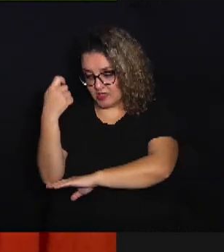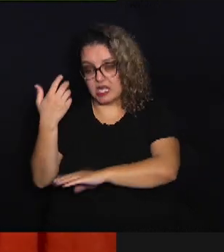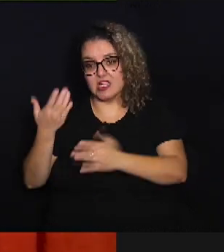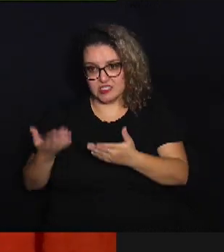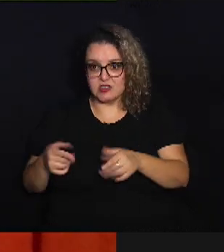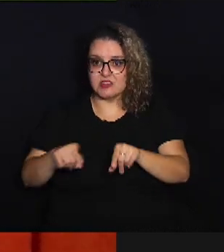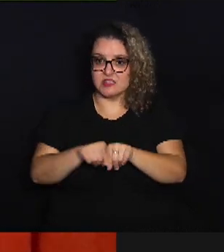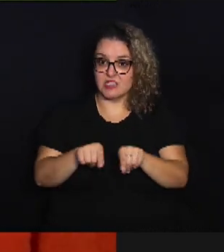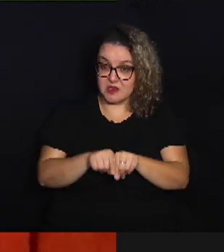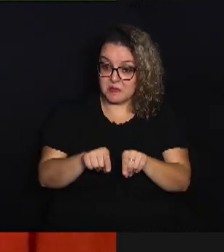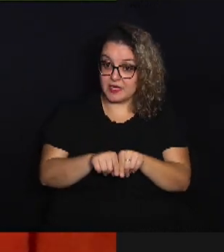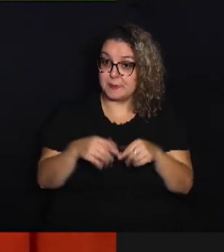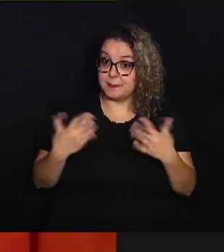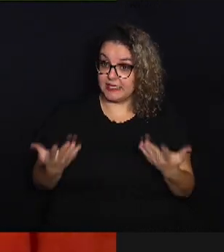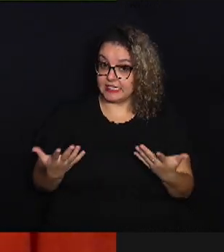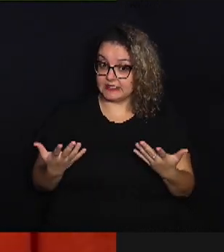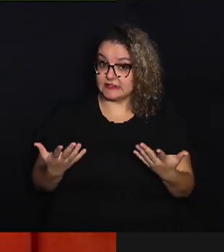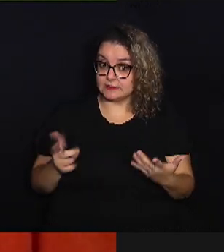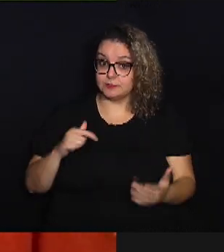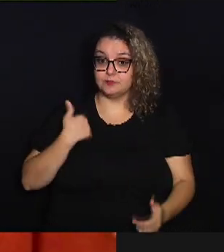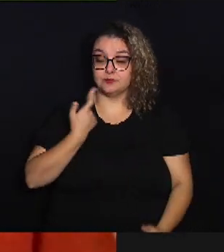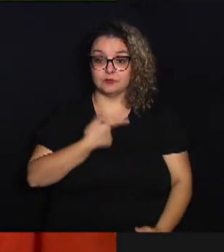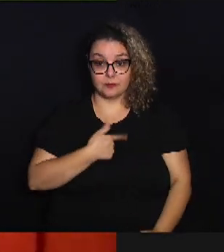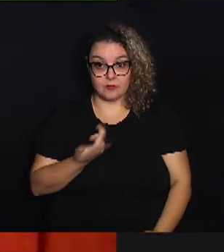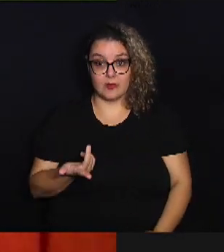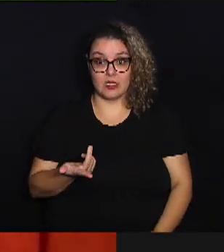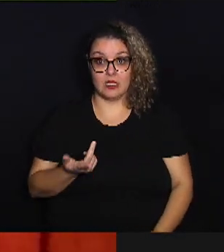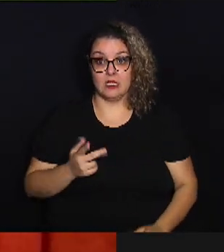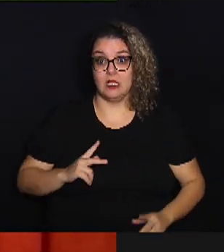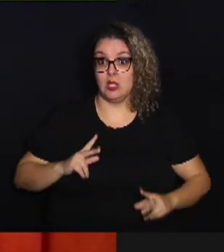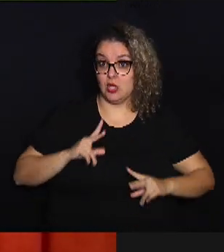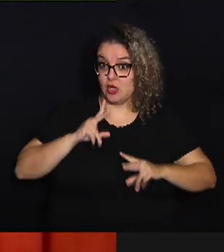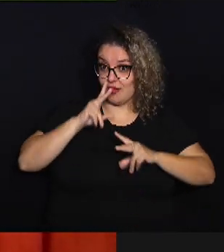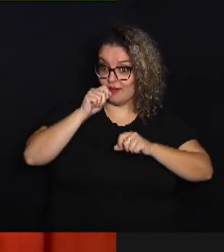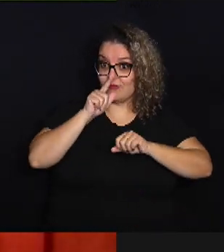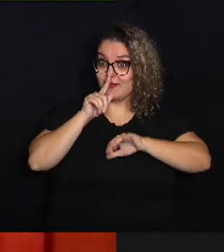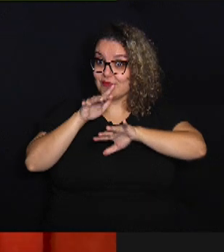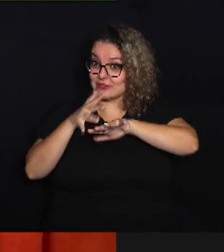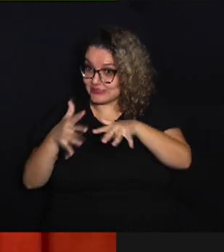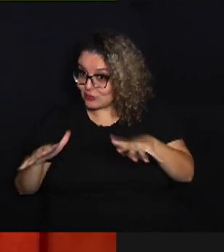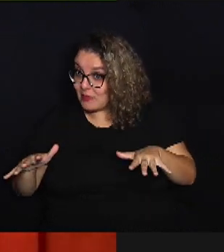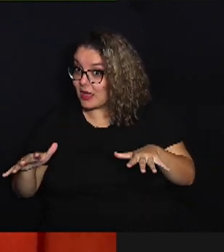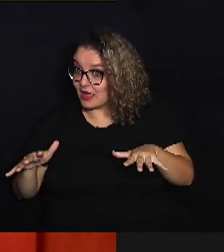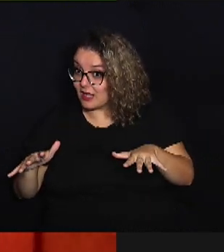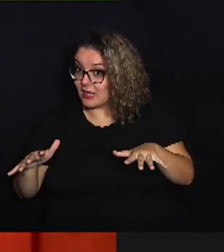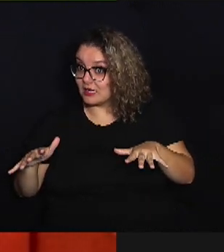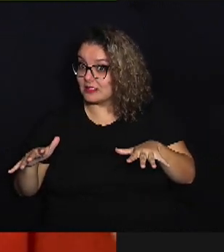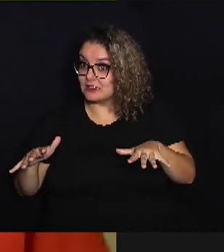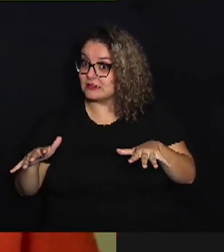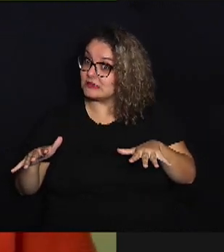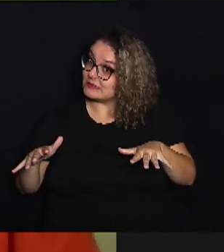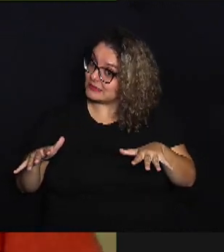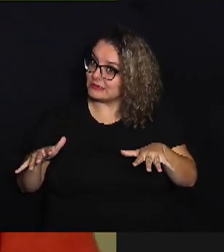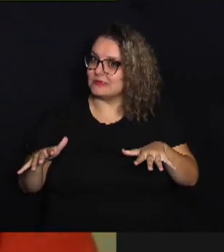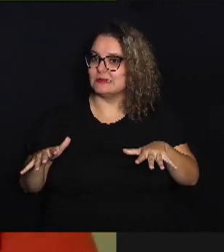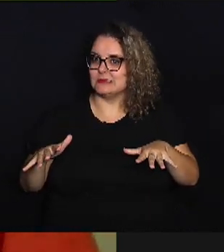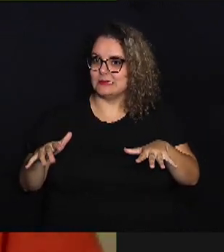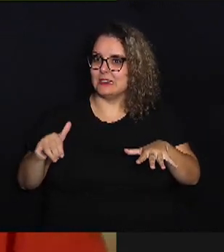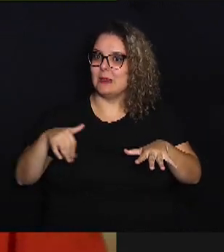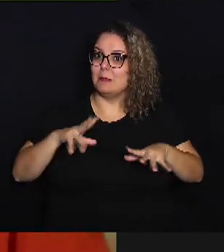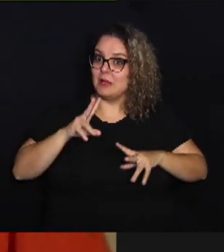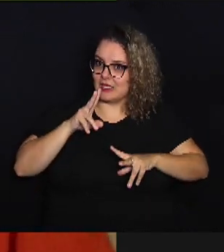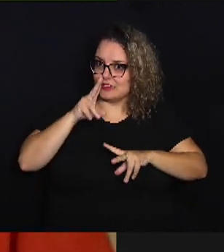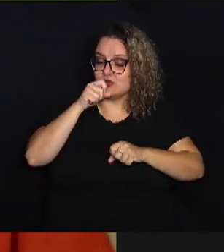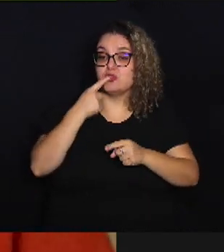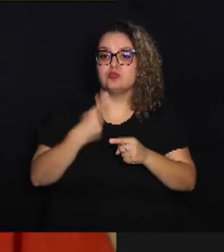só que aí, se nós considerarmos a força do mar, ela tende a ser até mais forte,